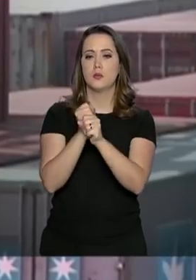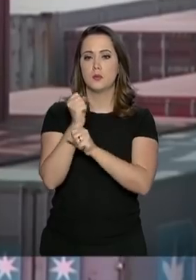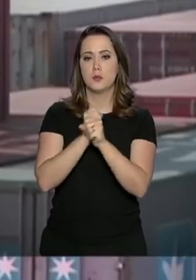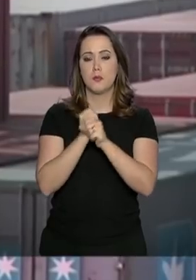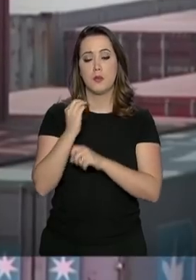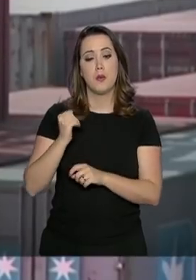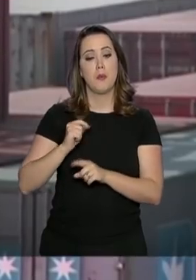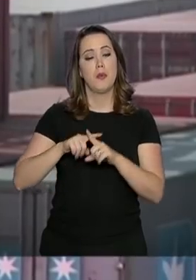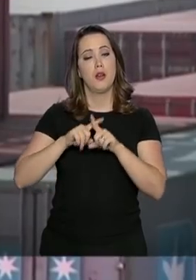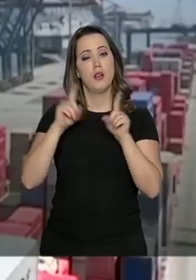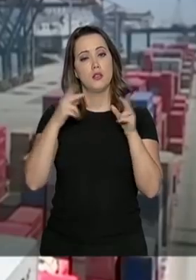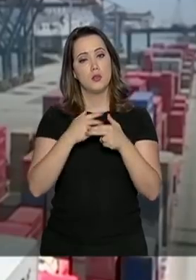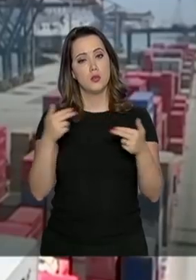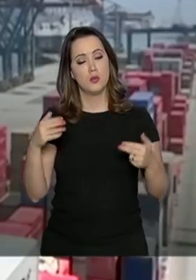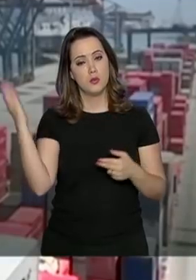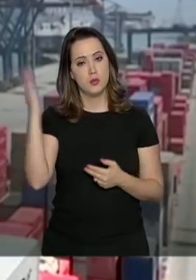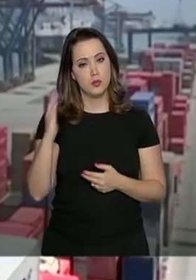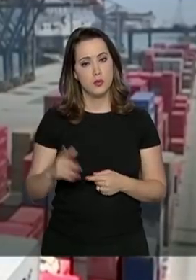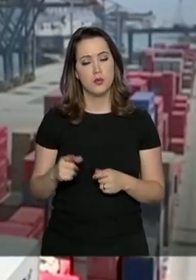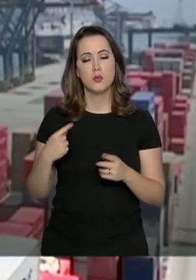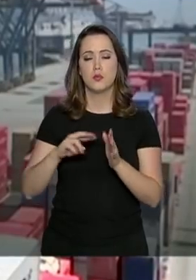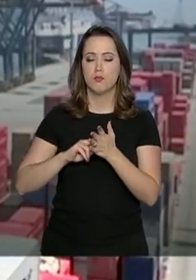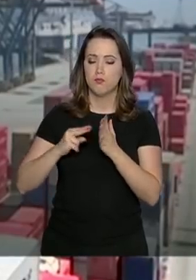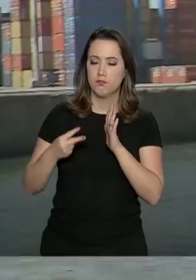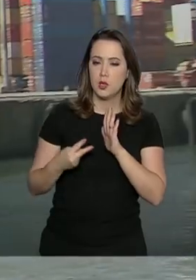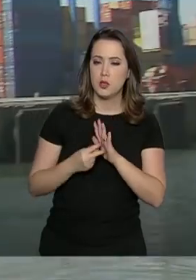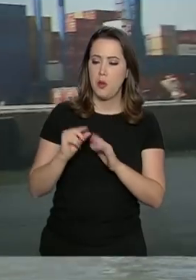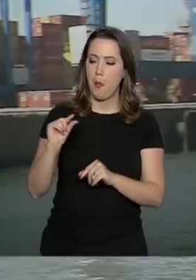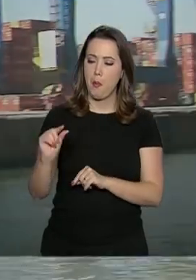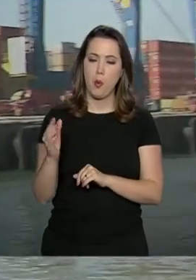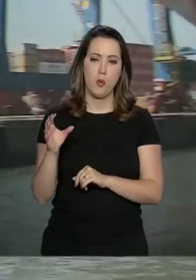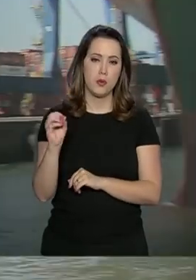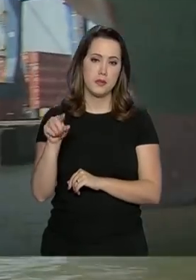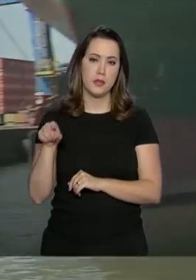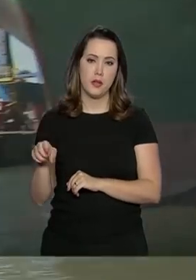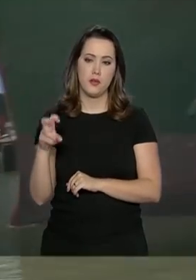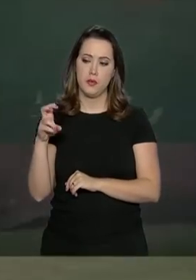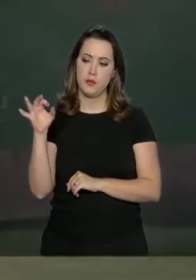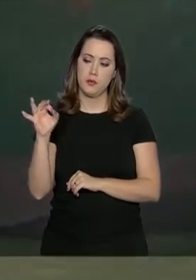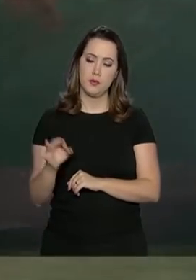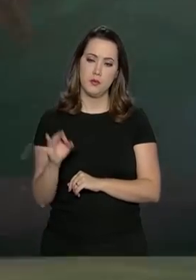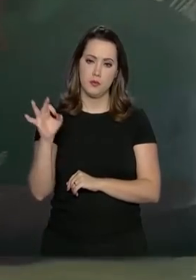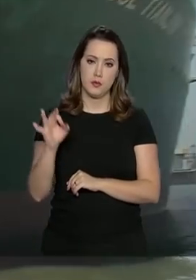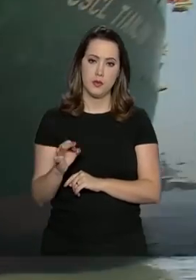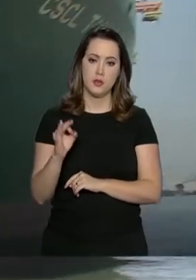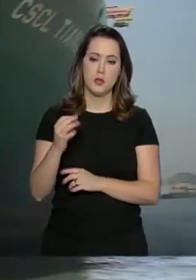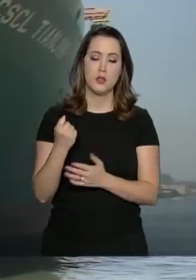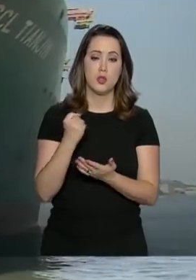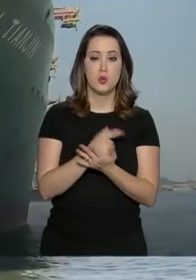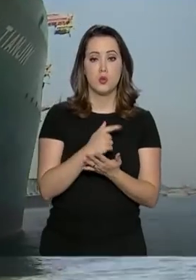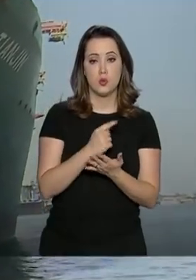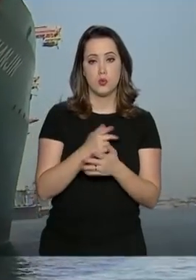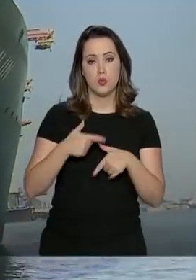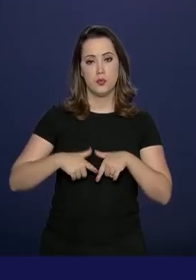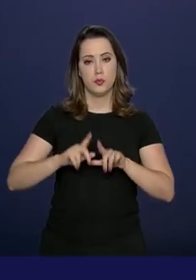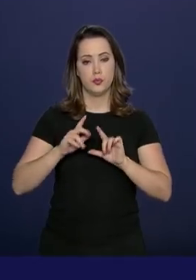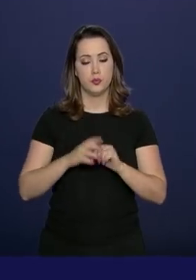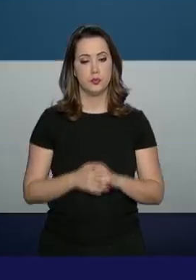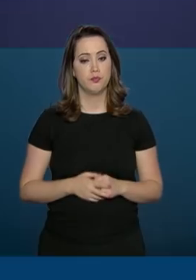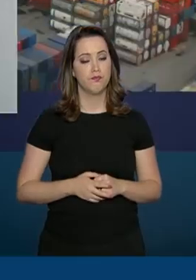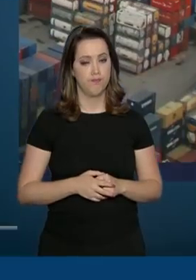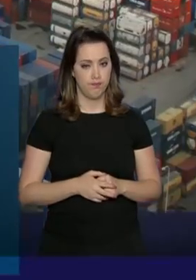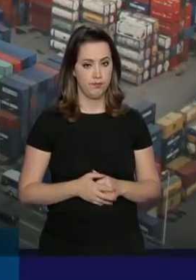Mas os produtos brasileiros ainda representam pouco mais de 0,5% das importações israelenses.